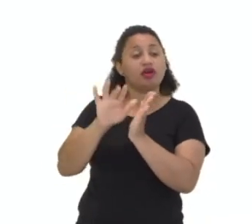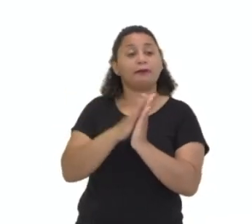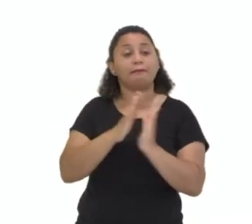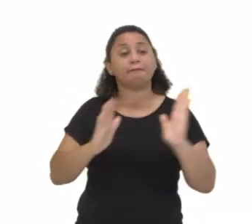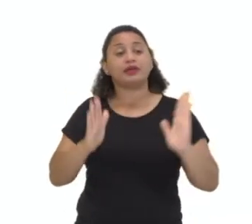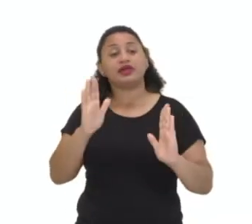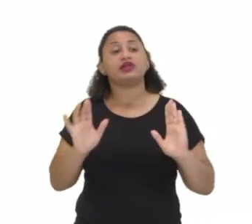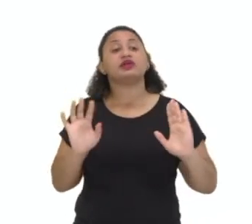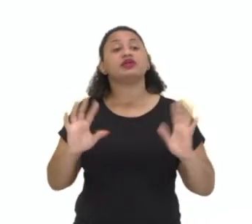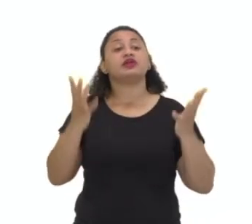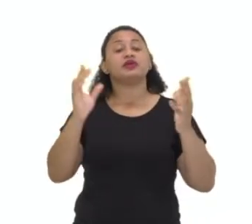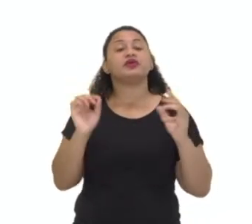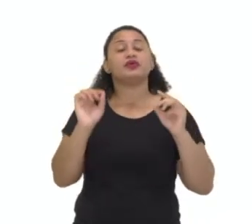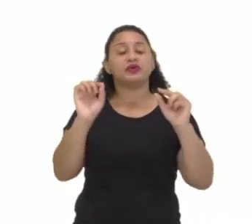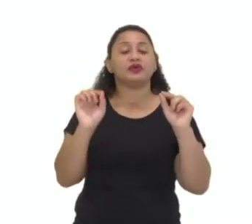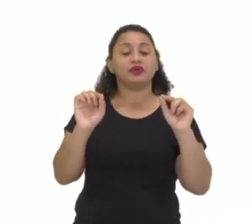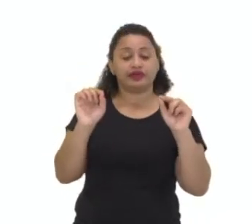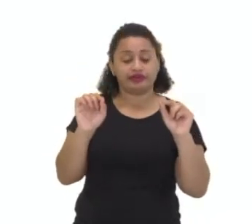acontecia.